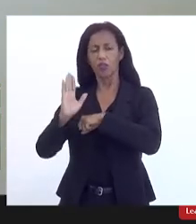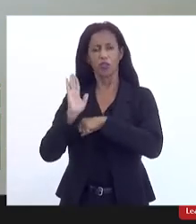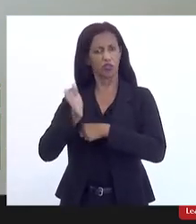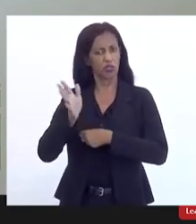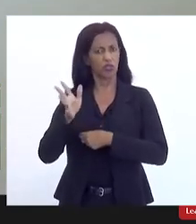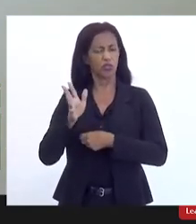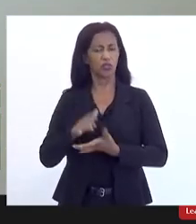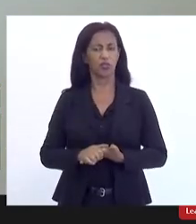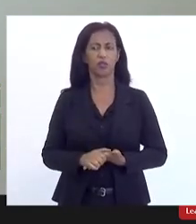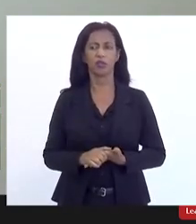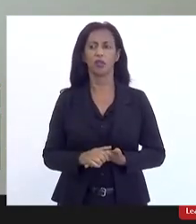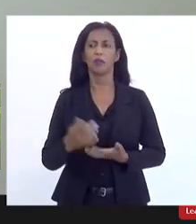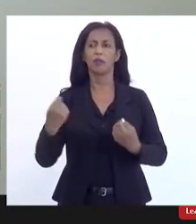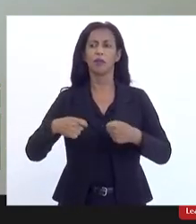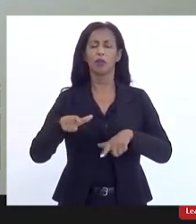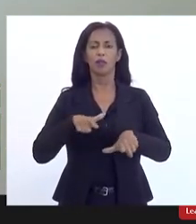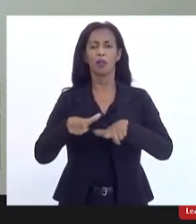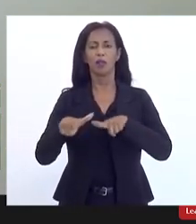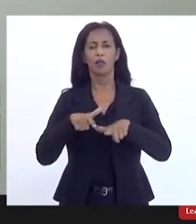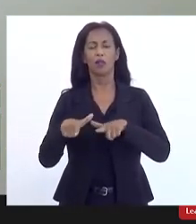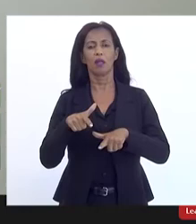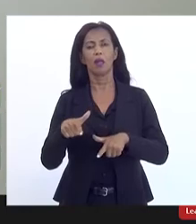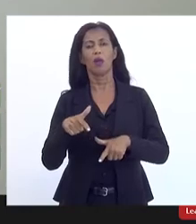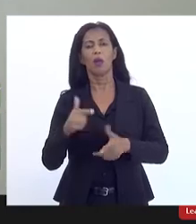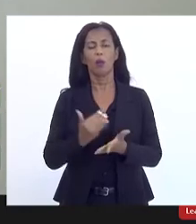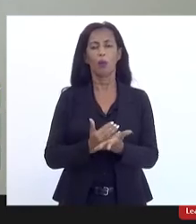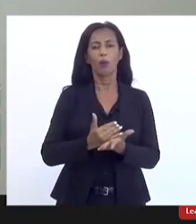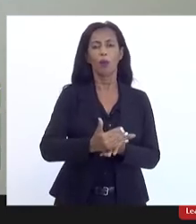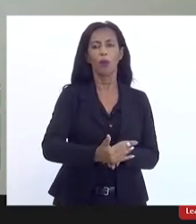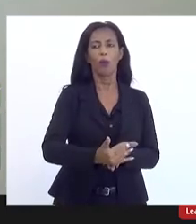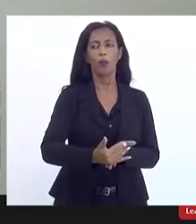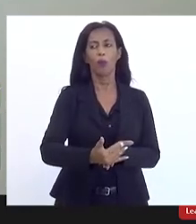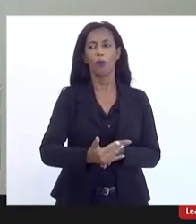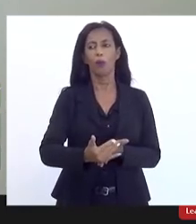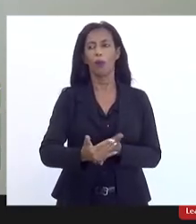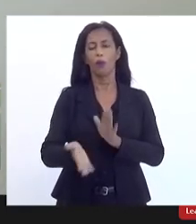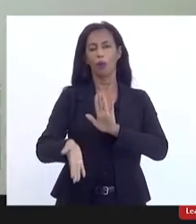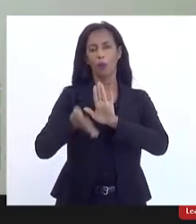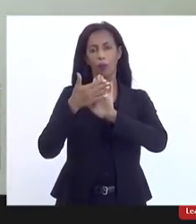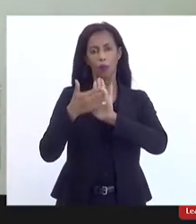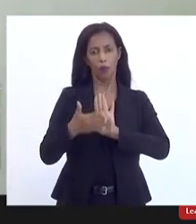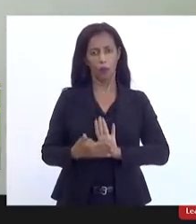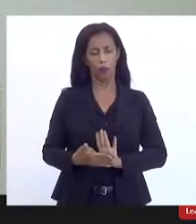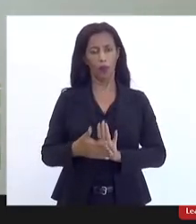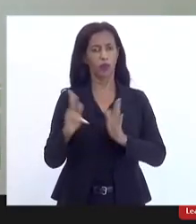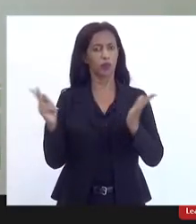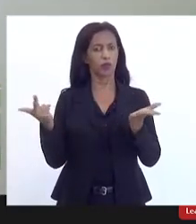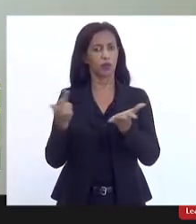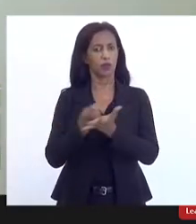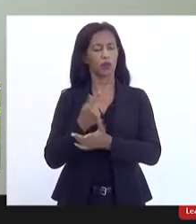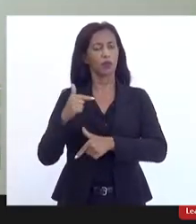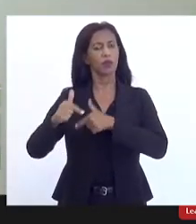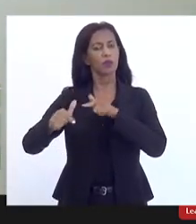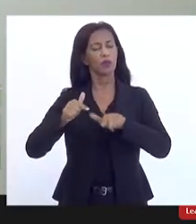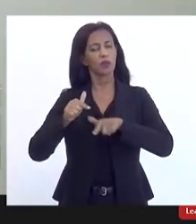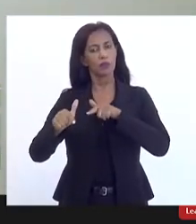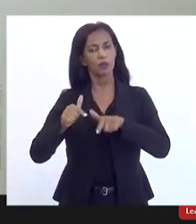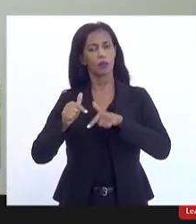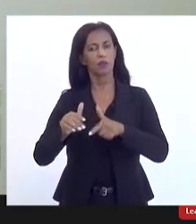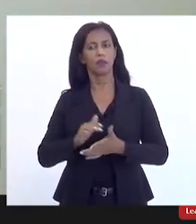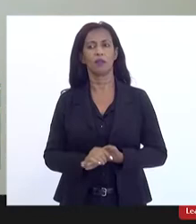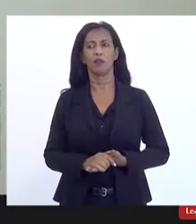servir como ponto de partida uma proposta que foi feita pelos trabalhadores